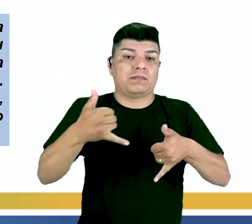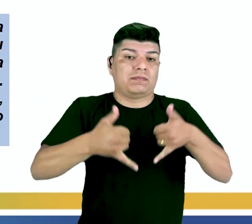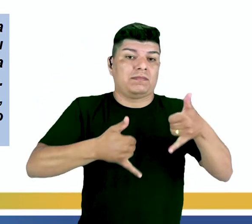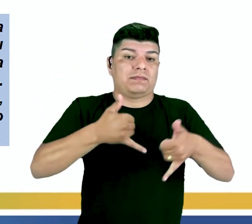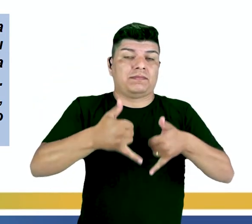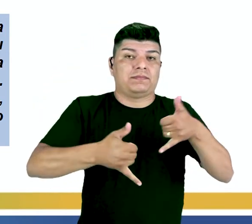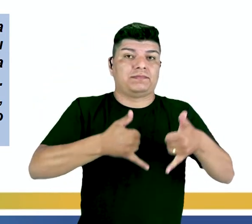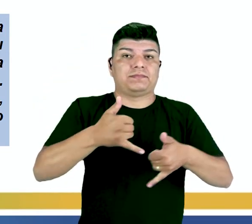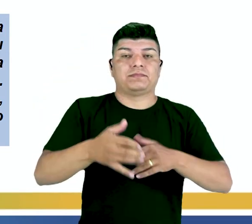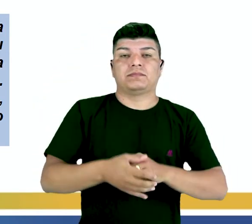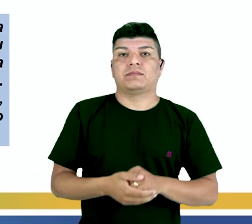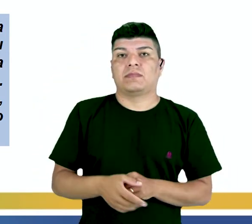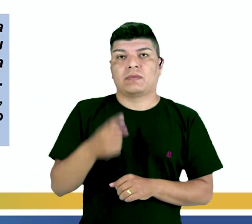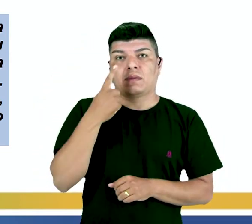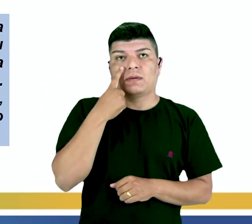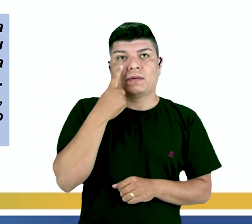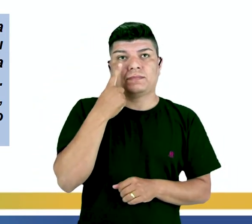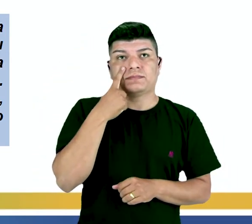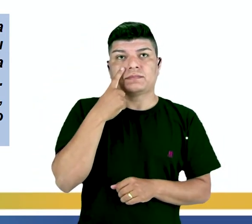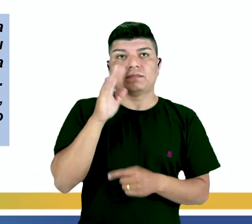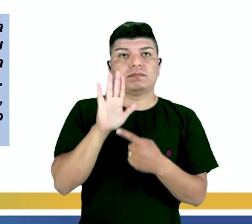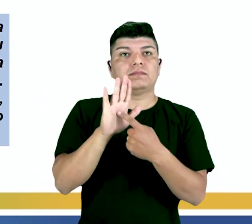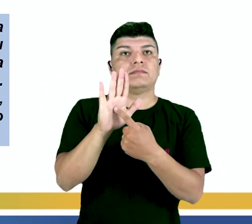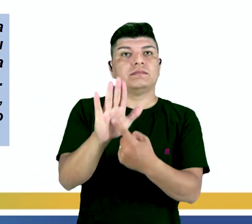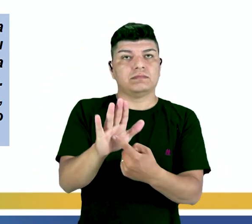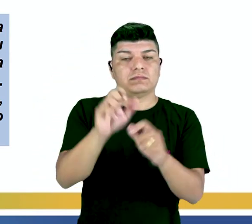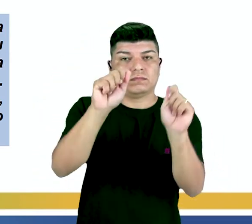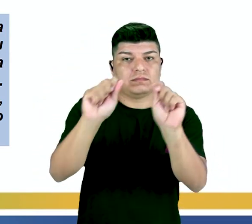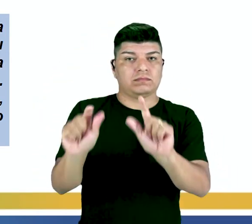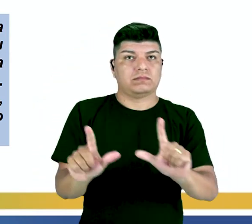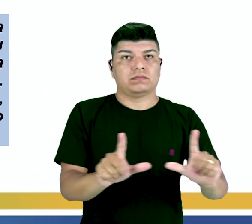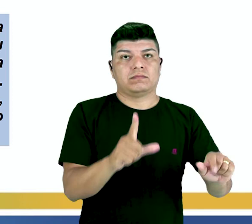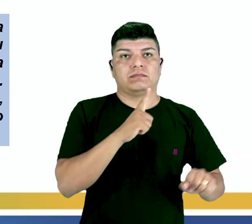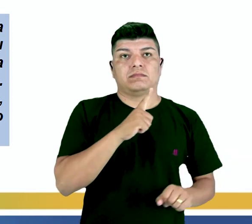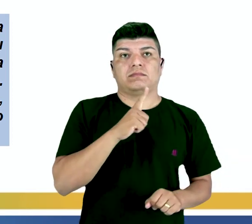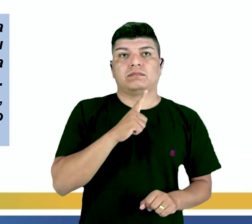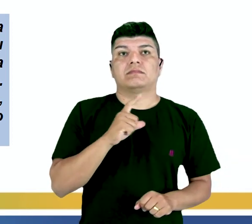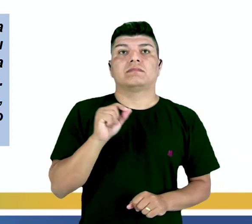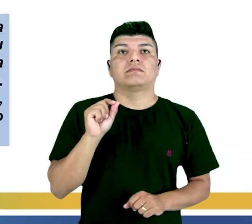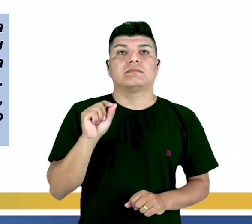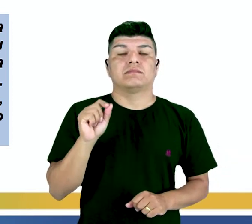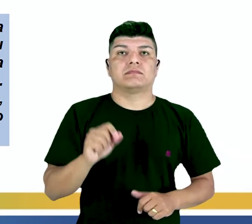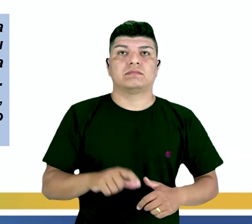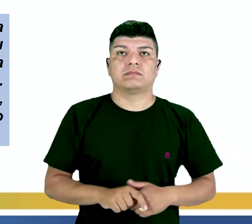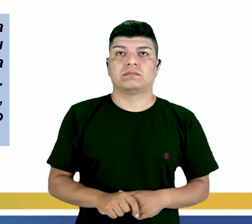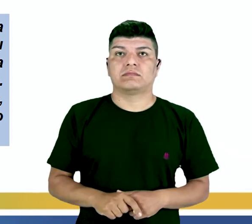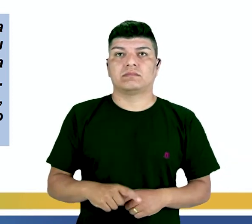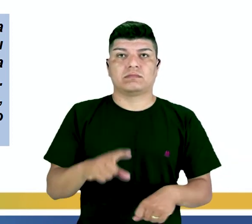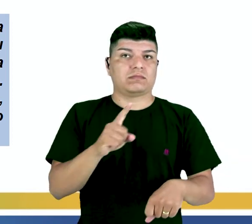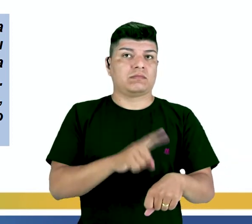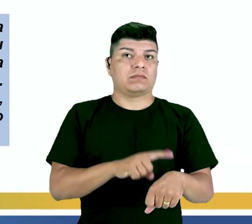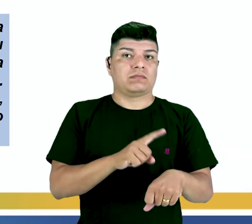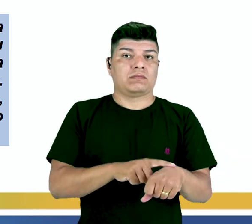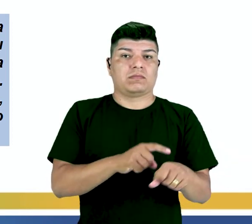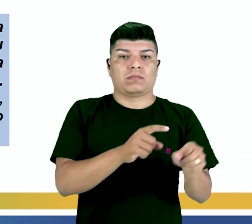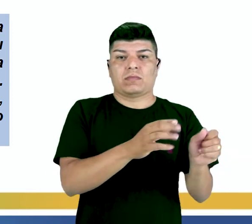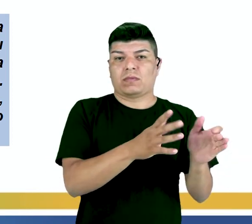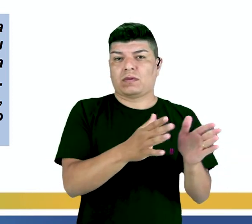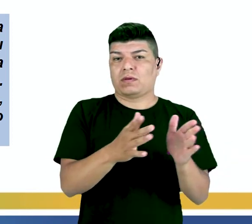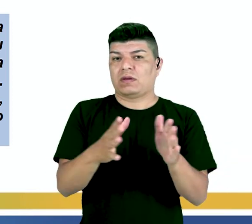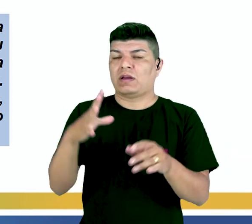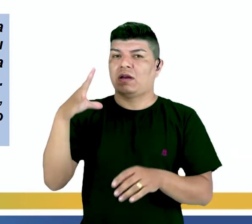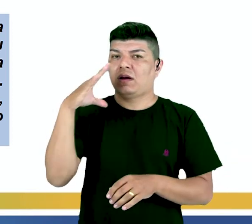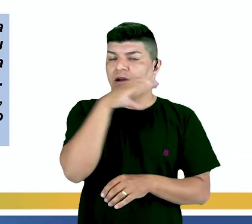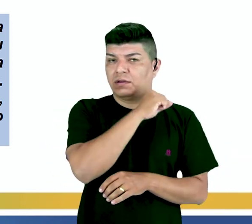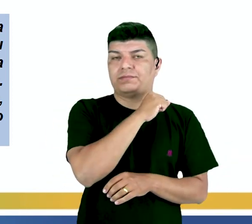Então, perceba que nesse trecho que está aparecendo aí no slide, nós temos ali o tempo se passou depressa